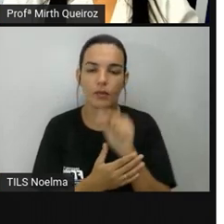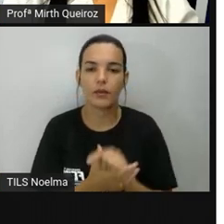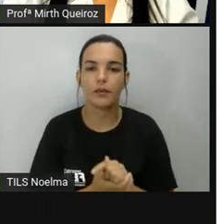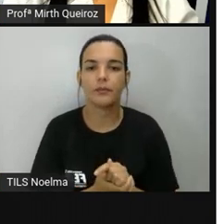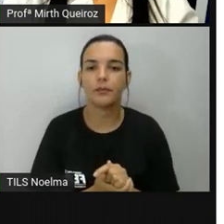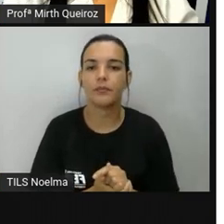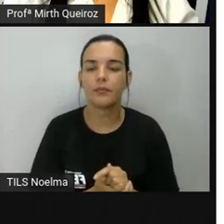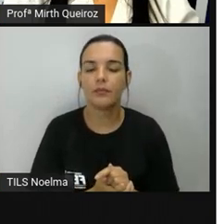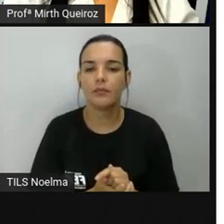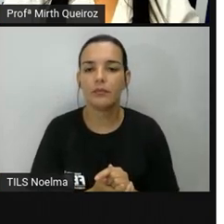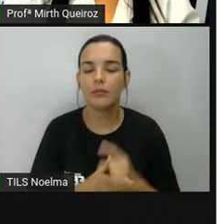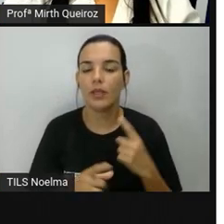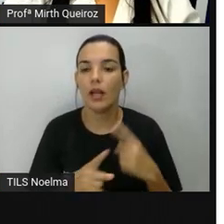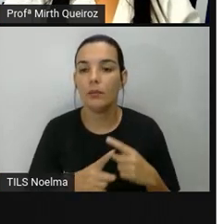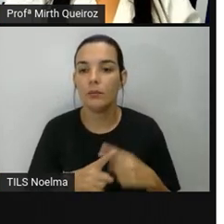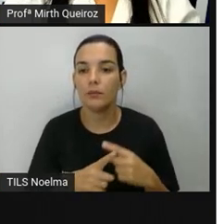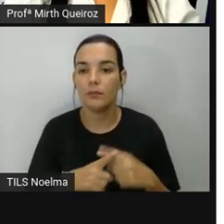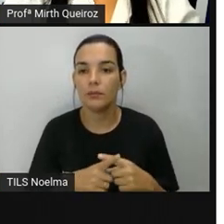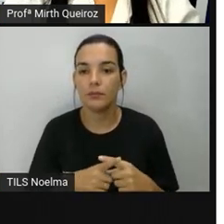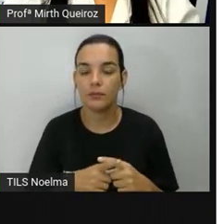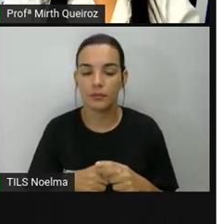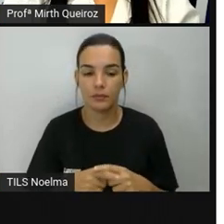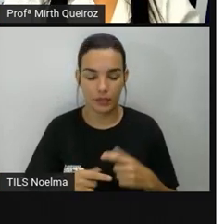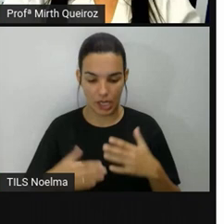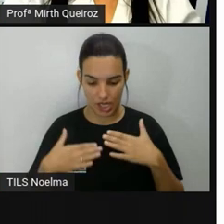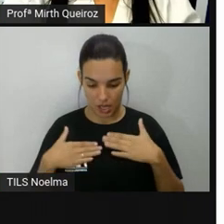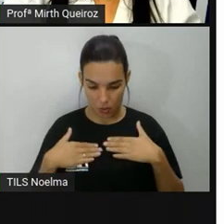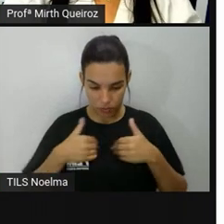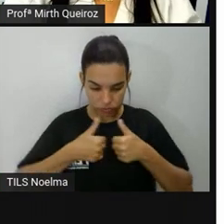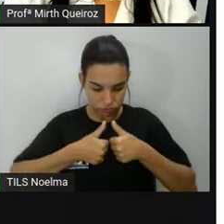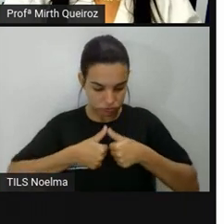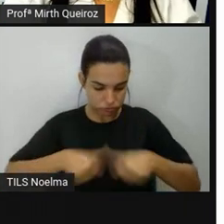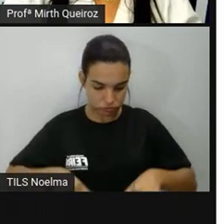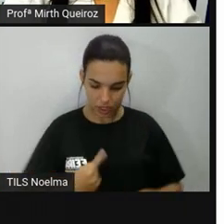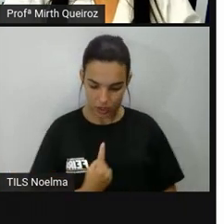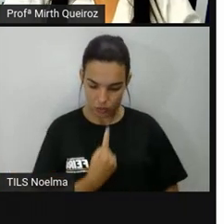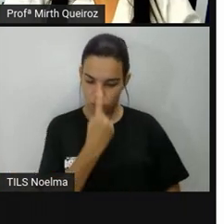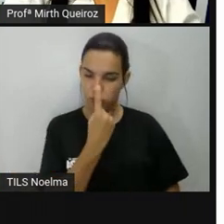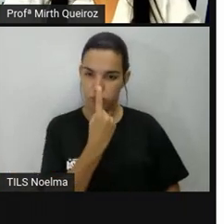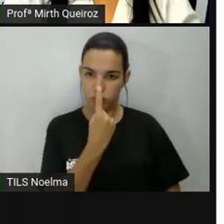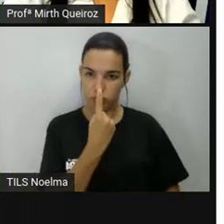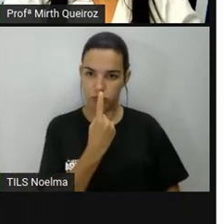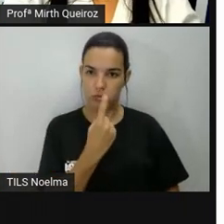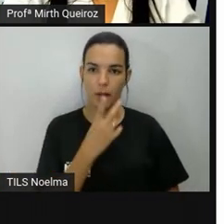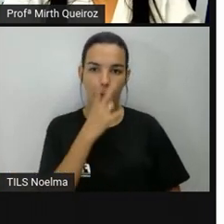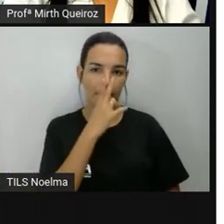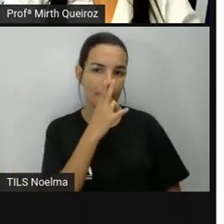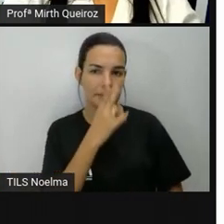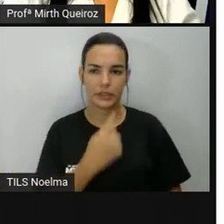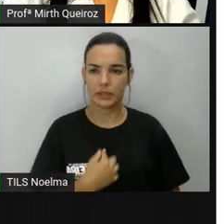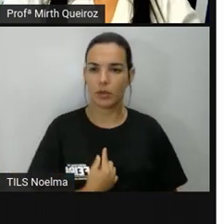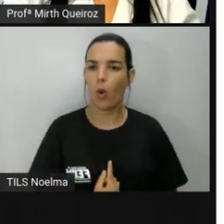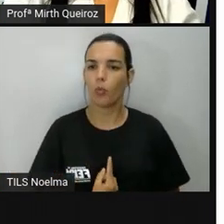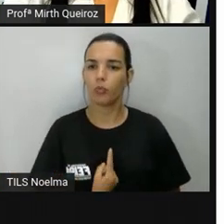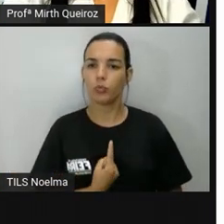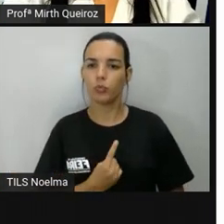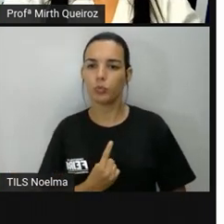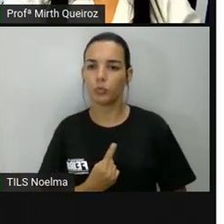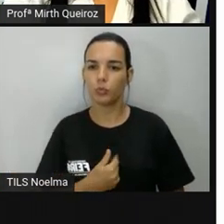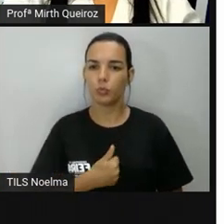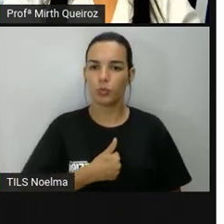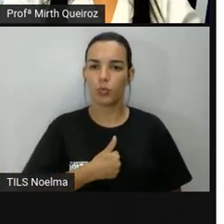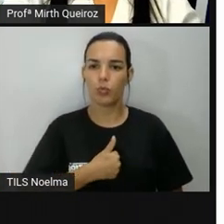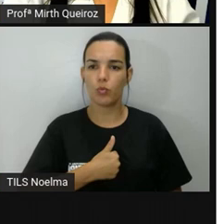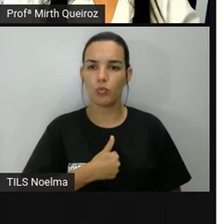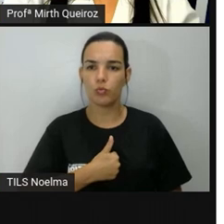localização a partir de onde você está. Então, se o jogador está aqui no 1, é como se ele fosse o meio aqui da rosa dos